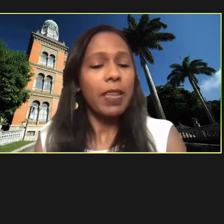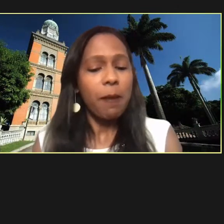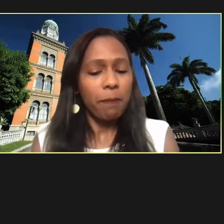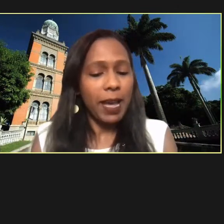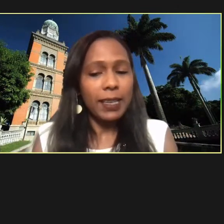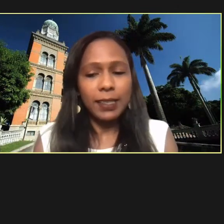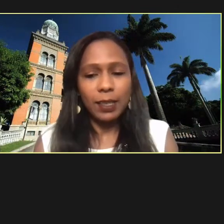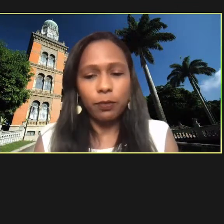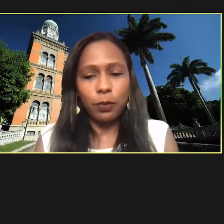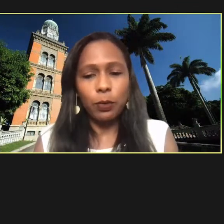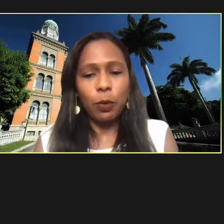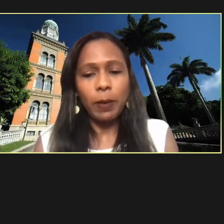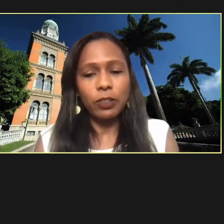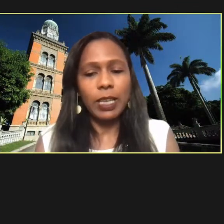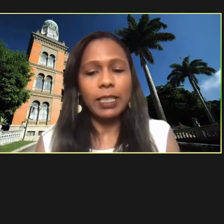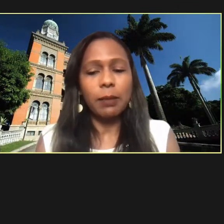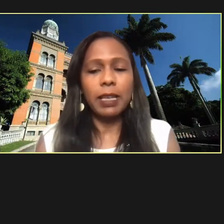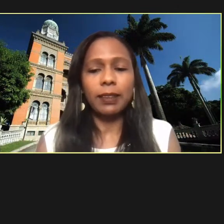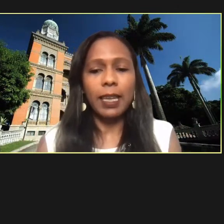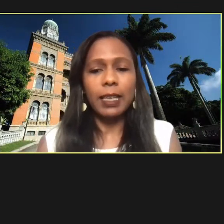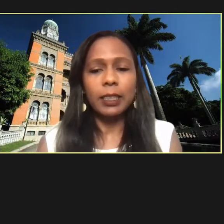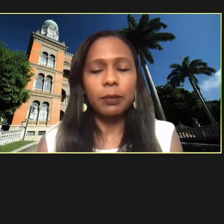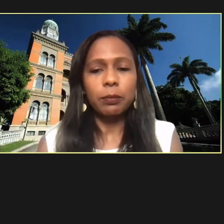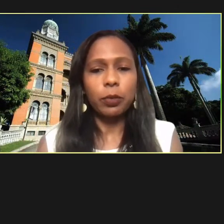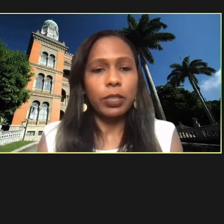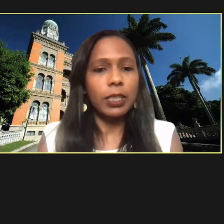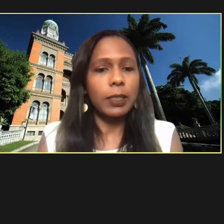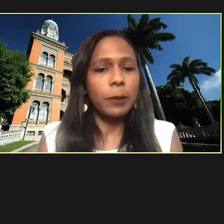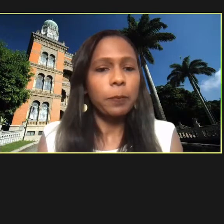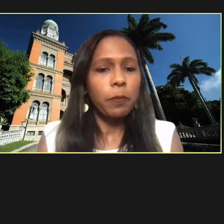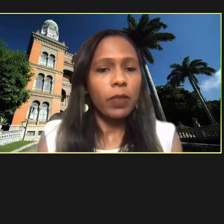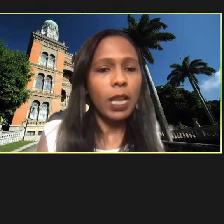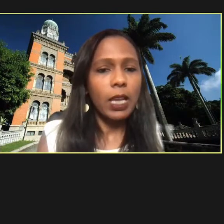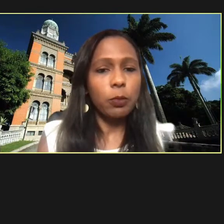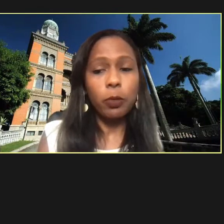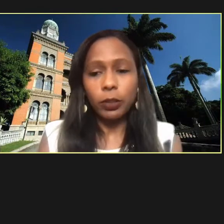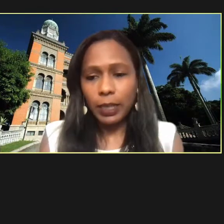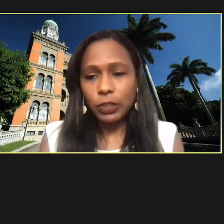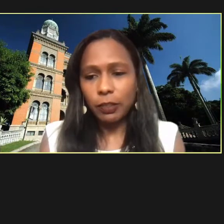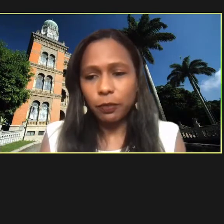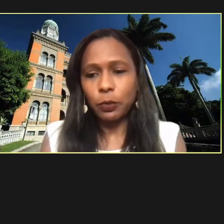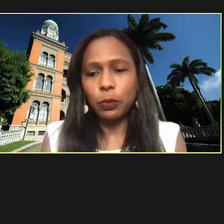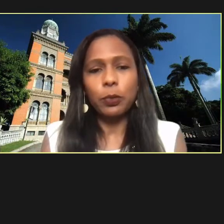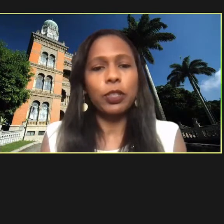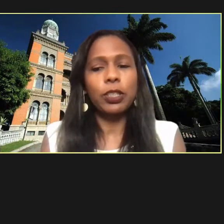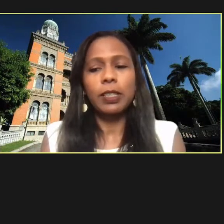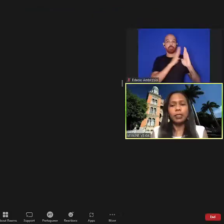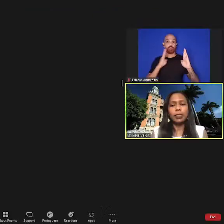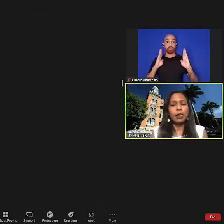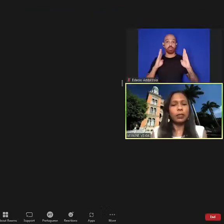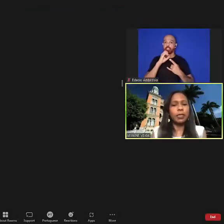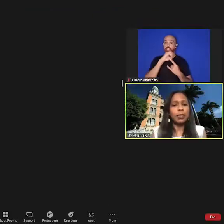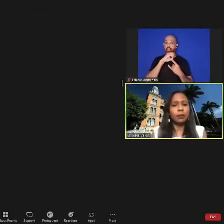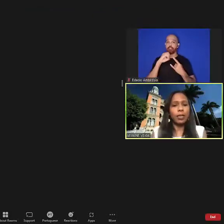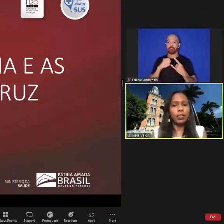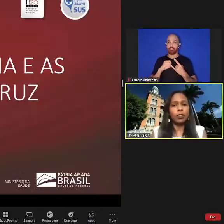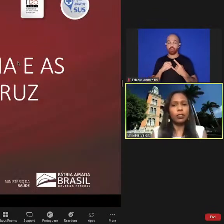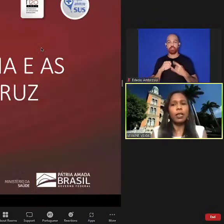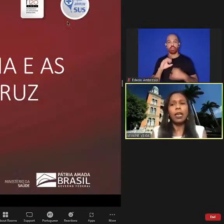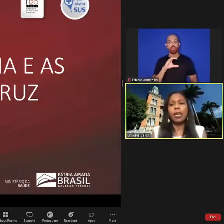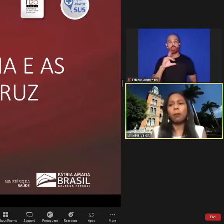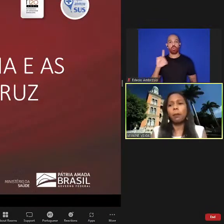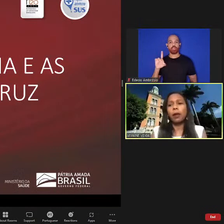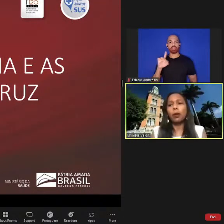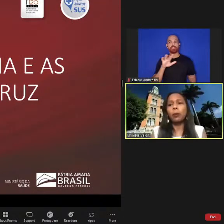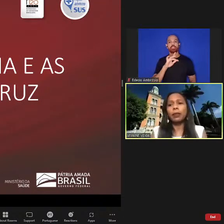mas eu vou compartilhar aqui a minha tela porque as bibliotecas da Fiocruz e a coordenação da rede